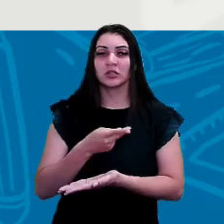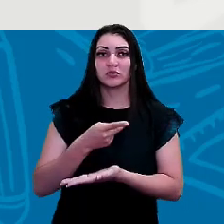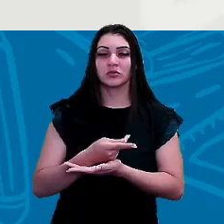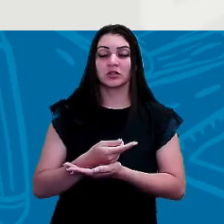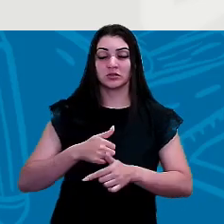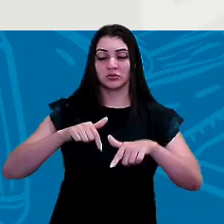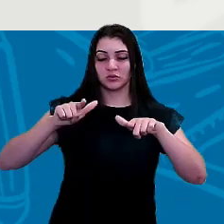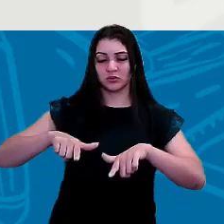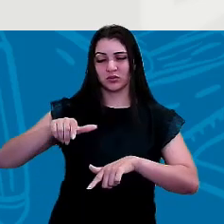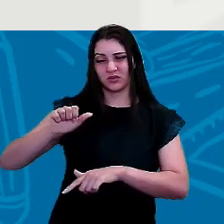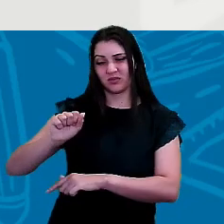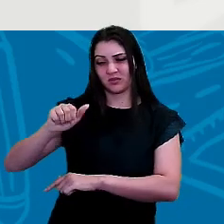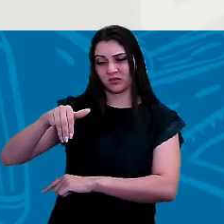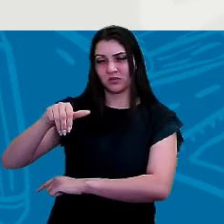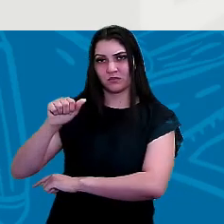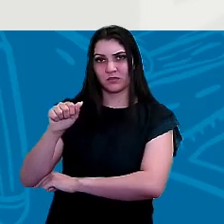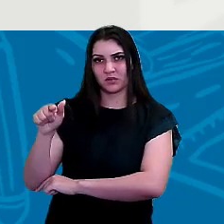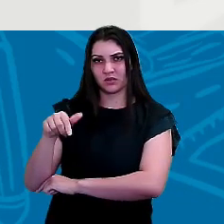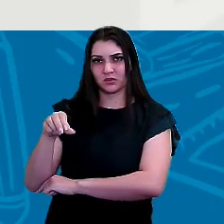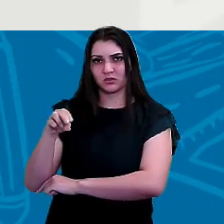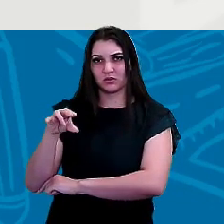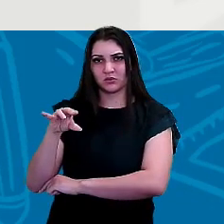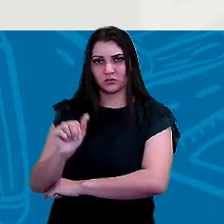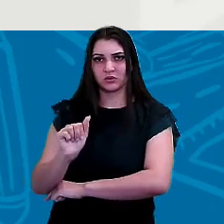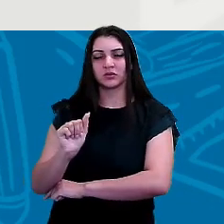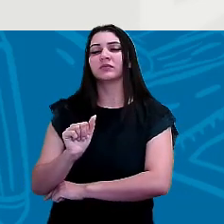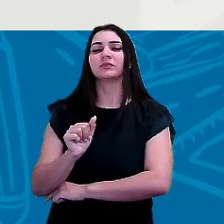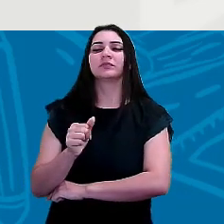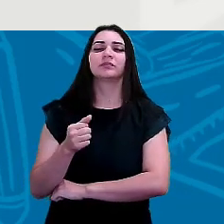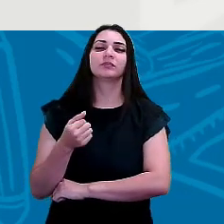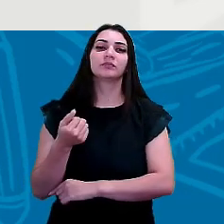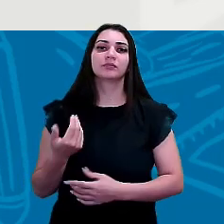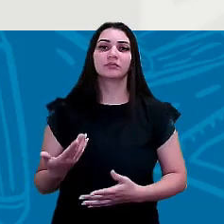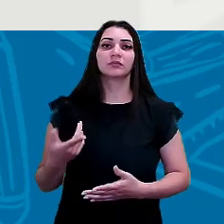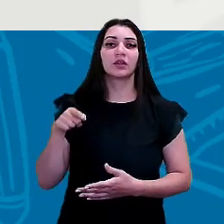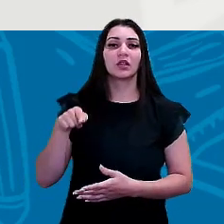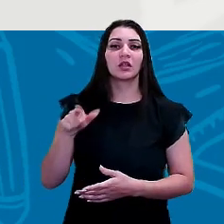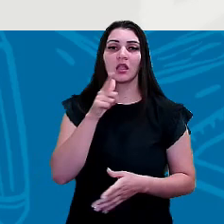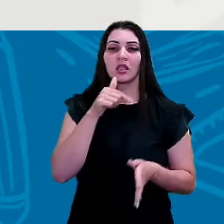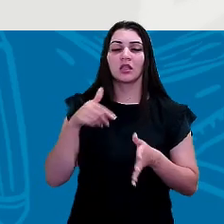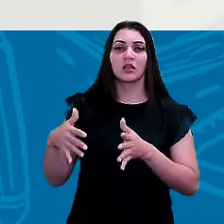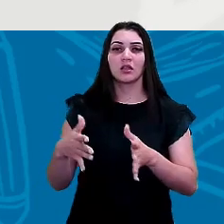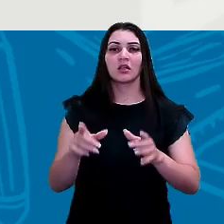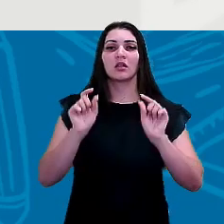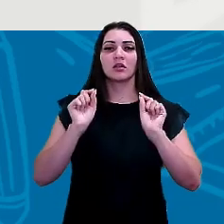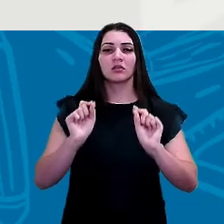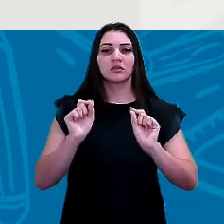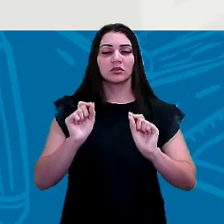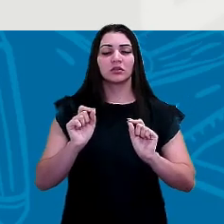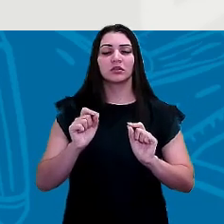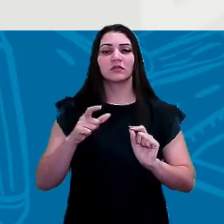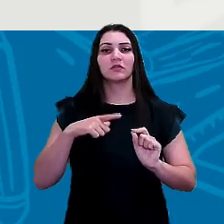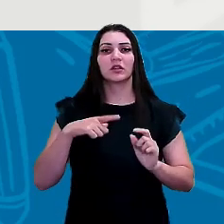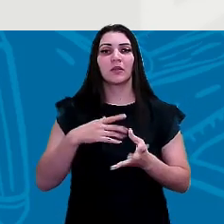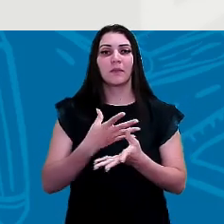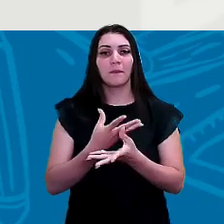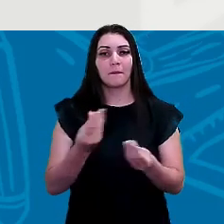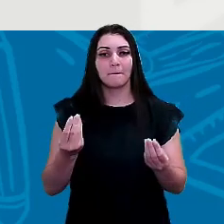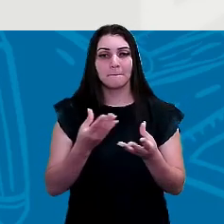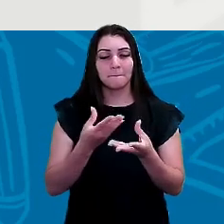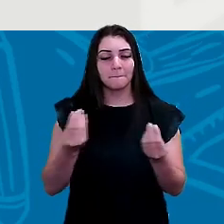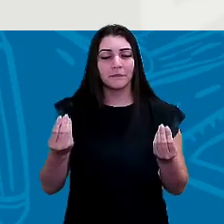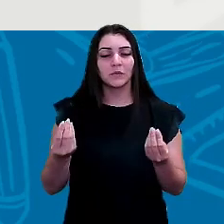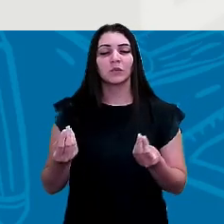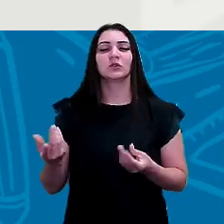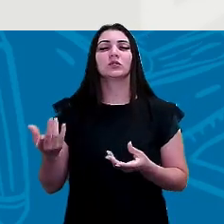está vendo a maior bacia amazônica a maior bacia né? esses rios são aqueles rios onde vai haver bastante meandros